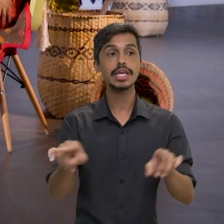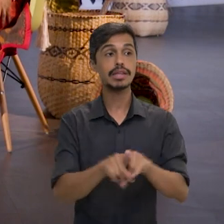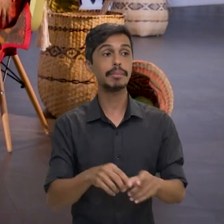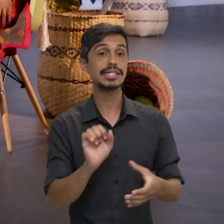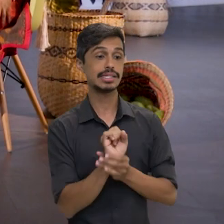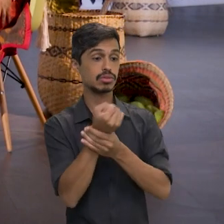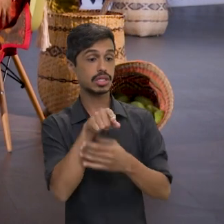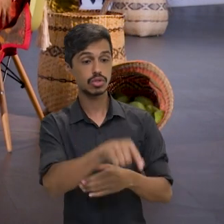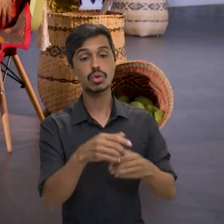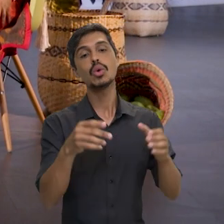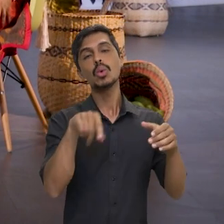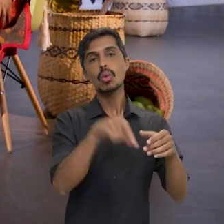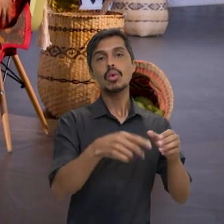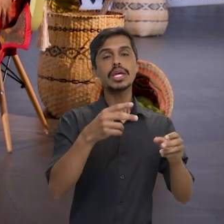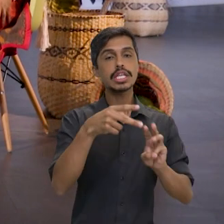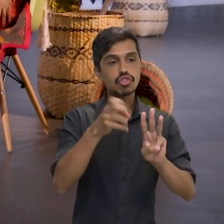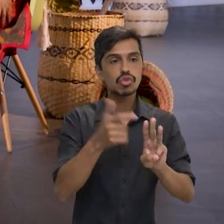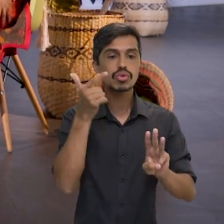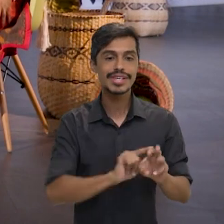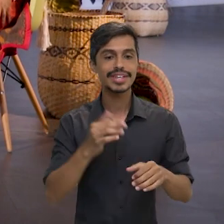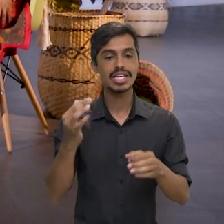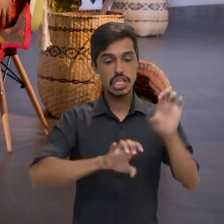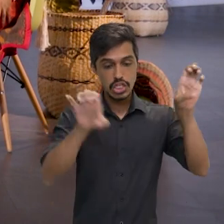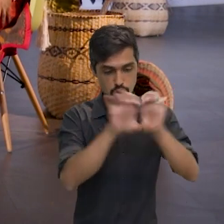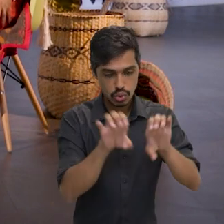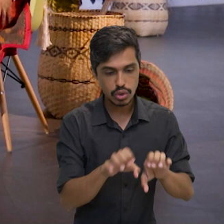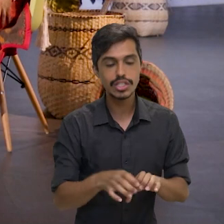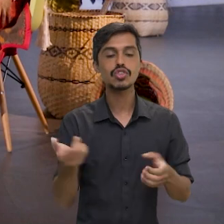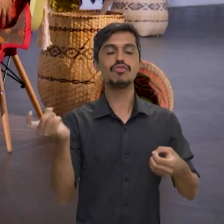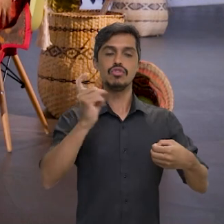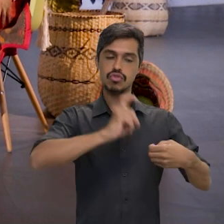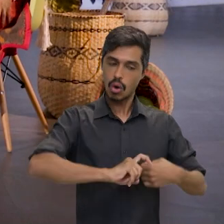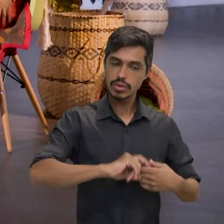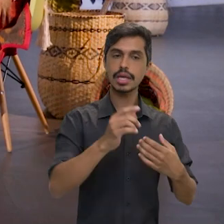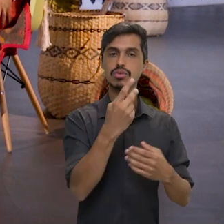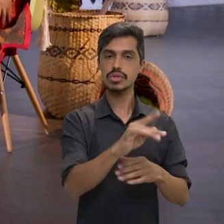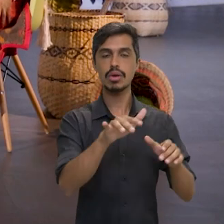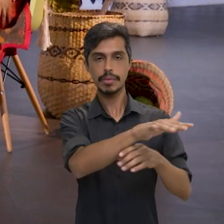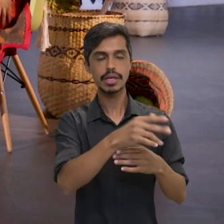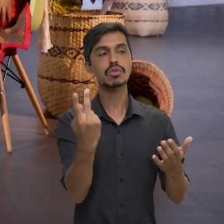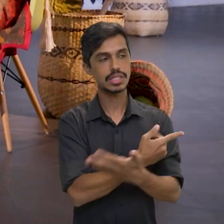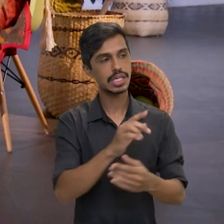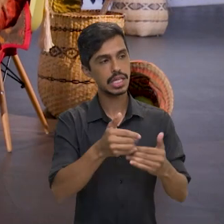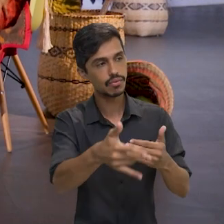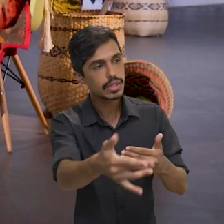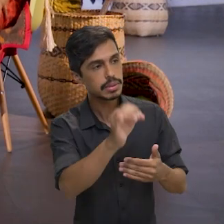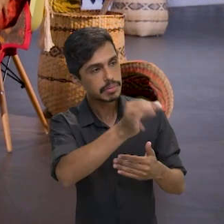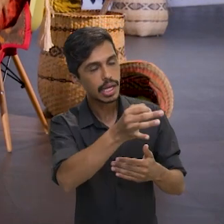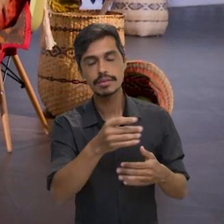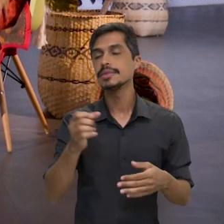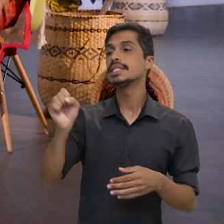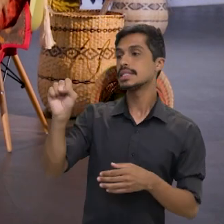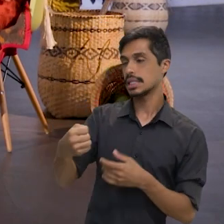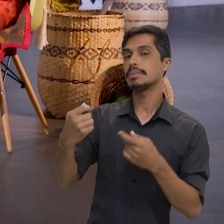consigam reestruturar de novo, né? O seu ambiente. É isso que está sendo feito lá e também vai ser feito nas próximas. Sim, é